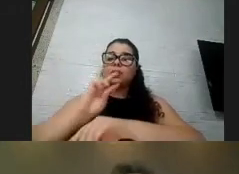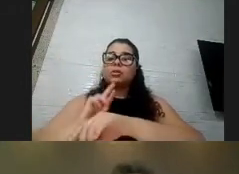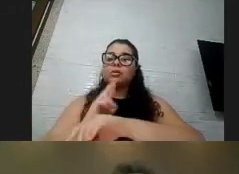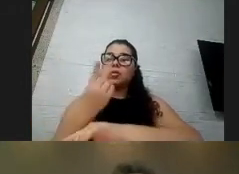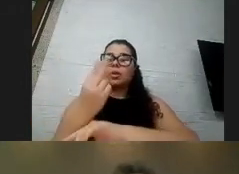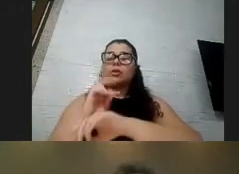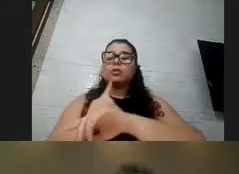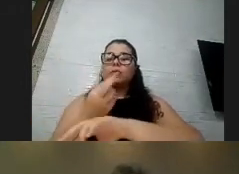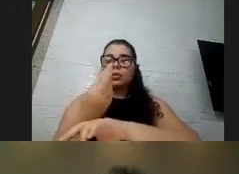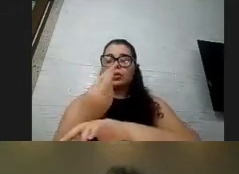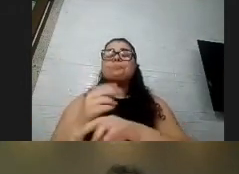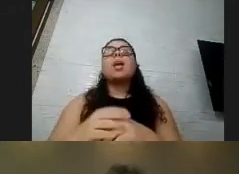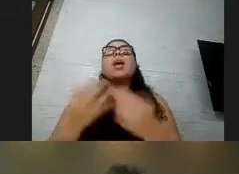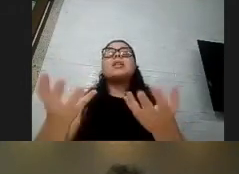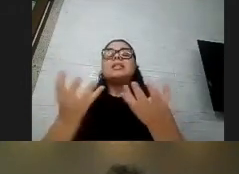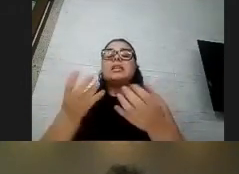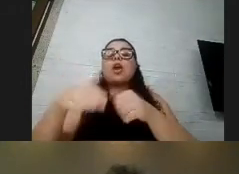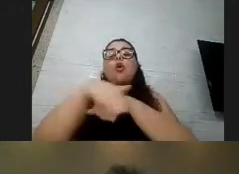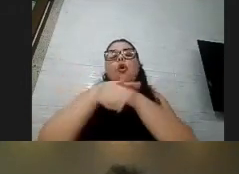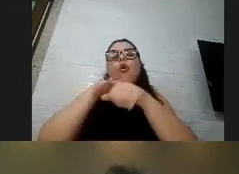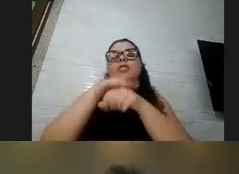sobre prevenção, né?